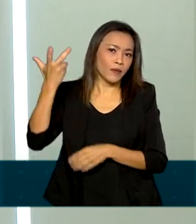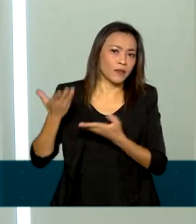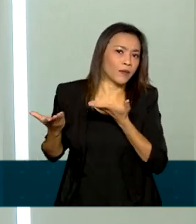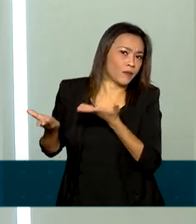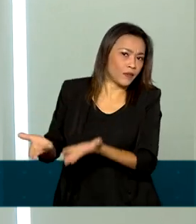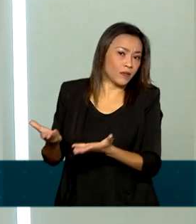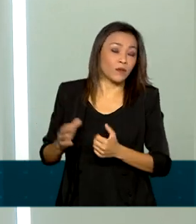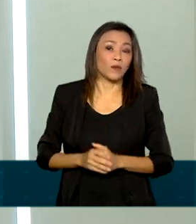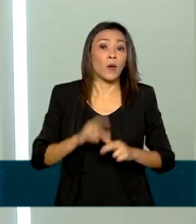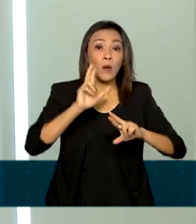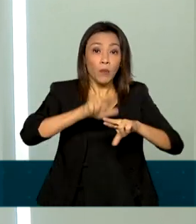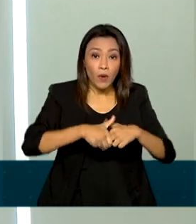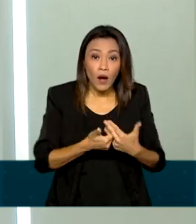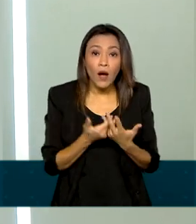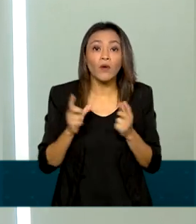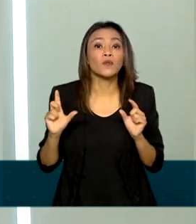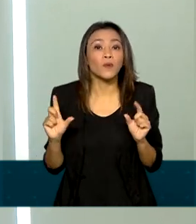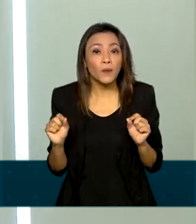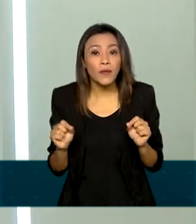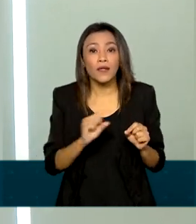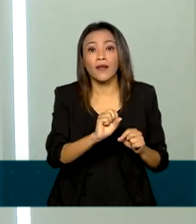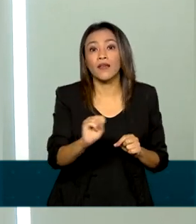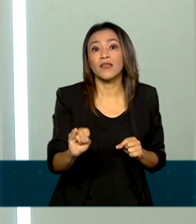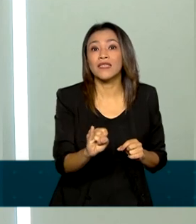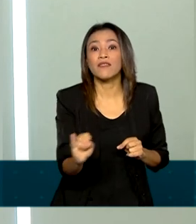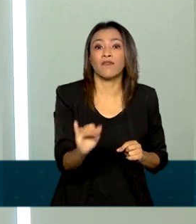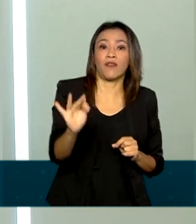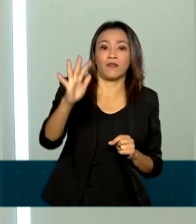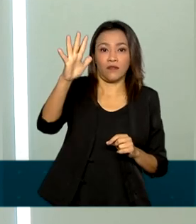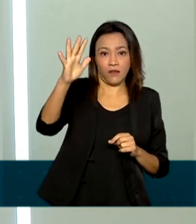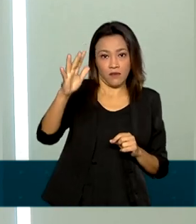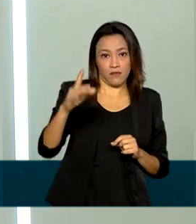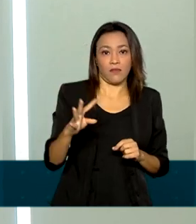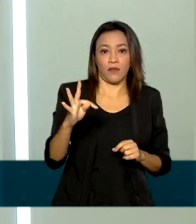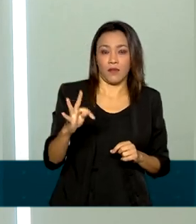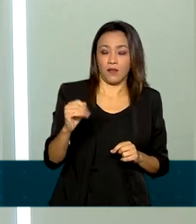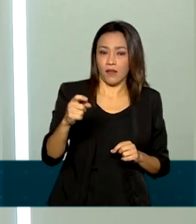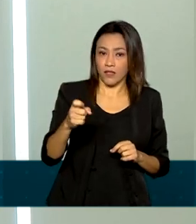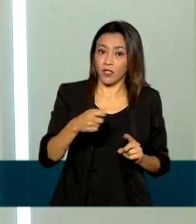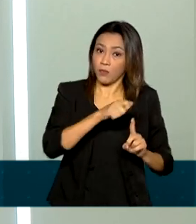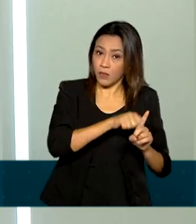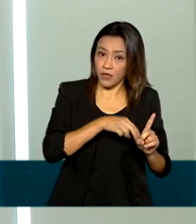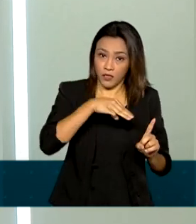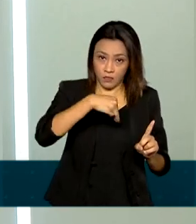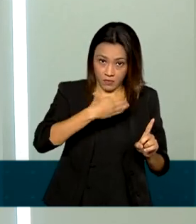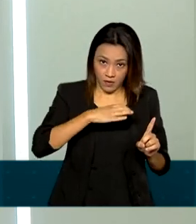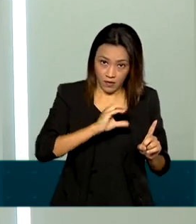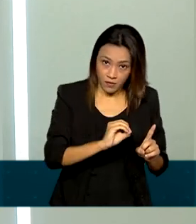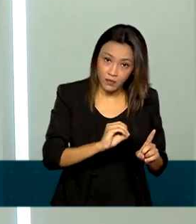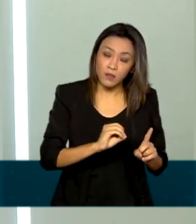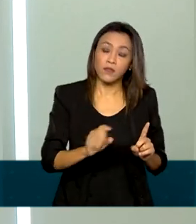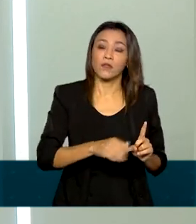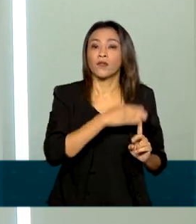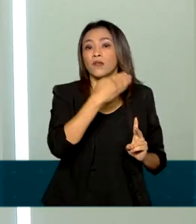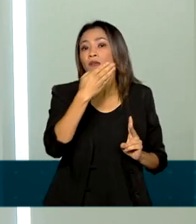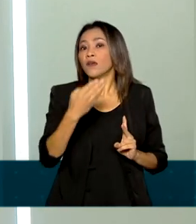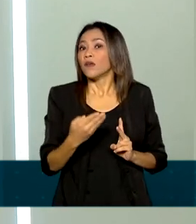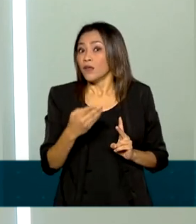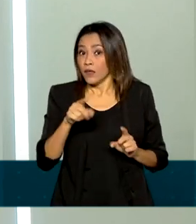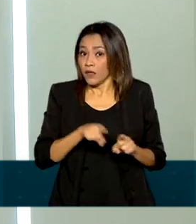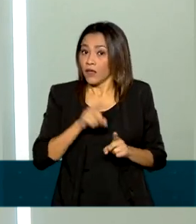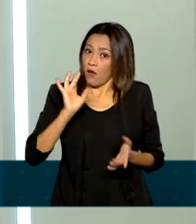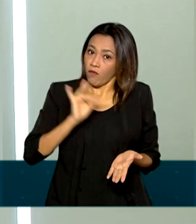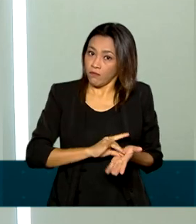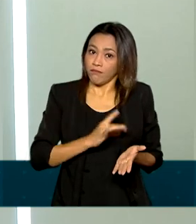aconteceu em função, basicamente, da taxa de inflação, tanto a taxa oficial de março quanto a taxa prévia ou